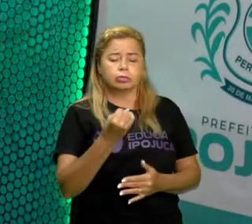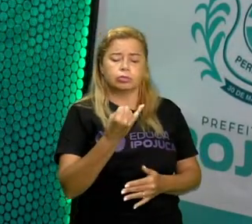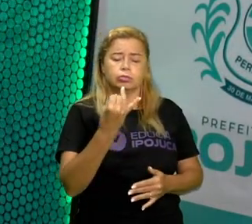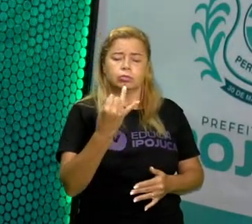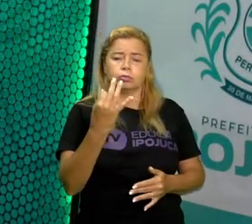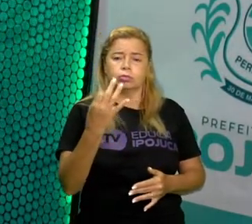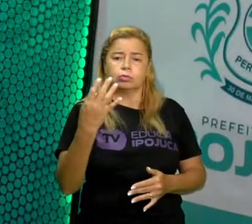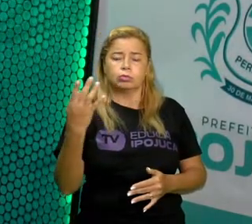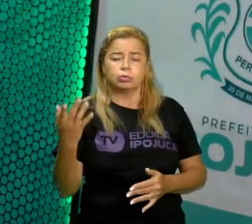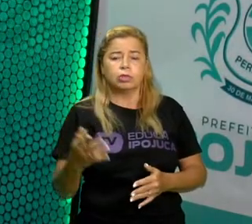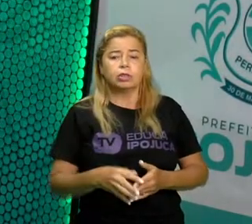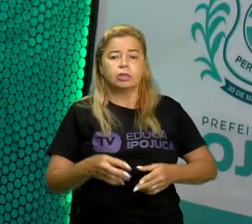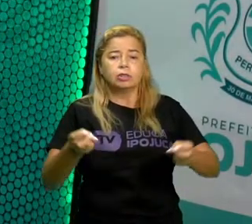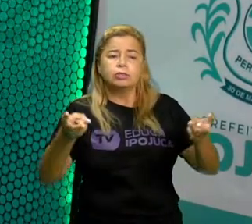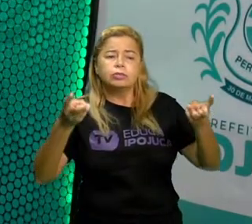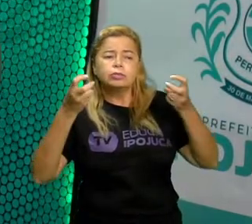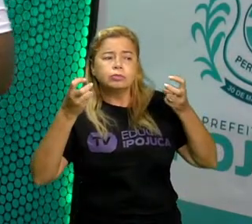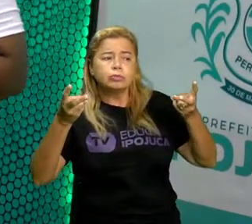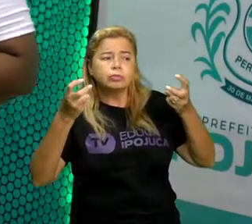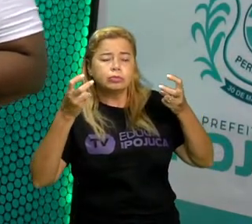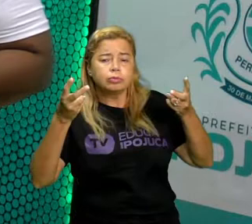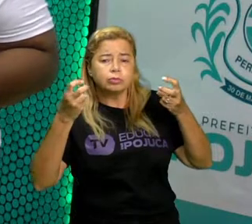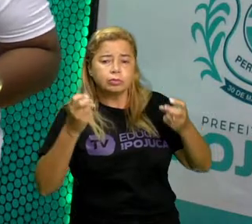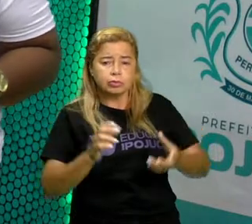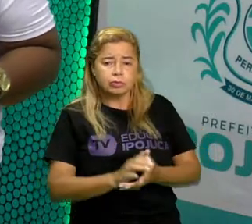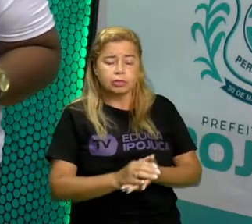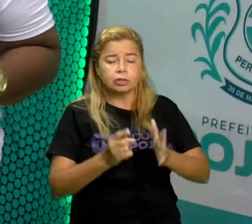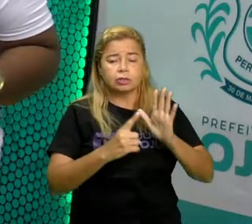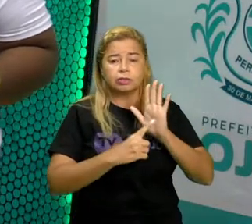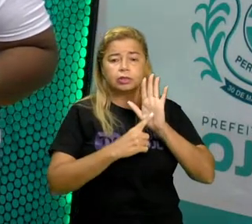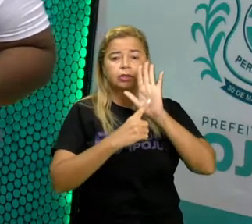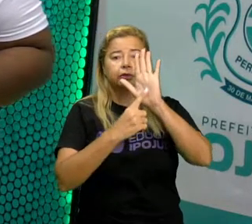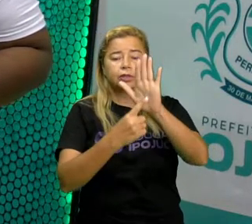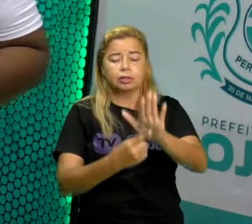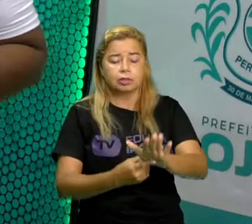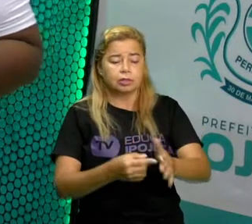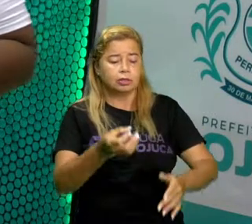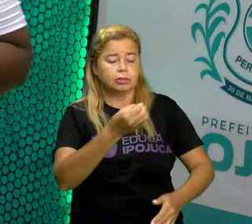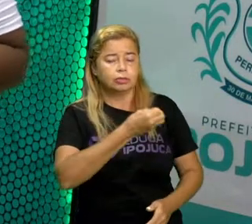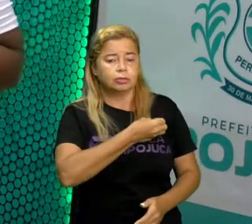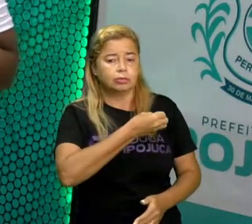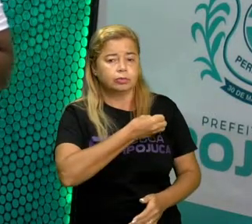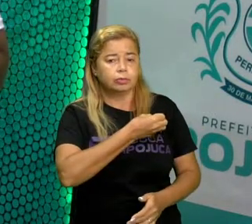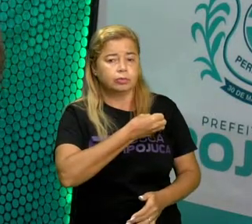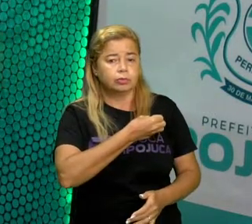quando a gente observa esta exposição de números,